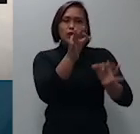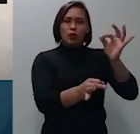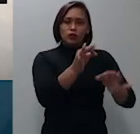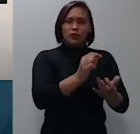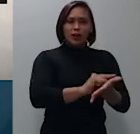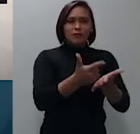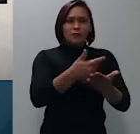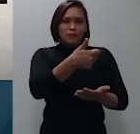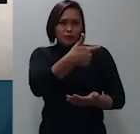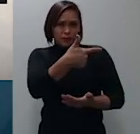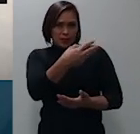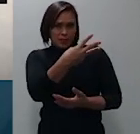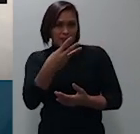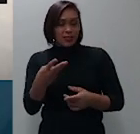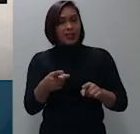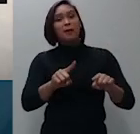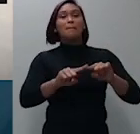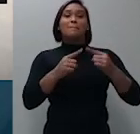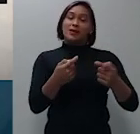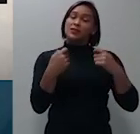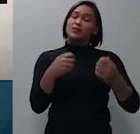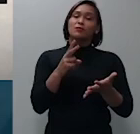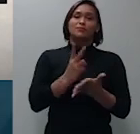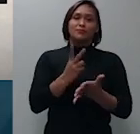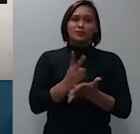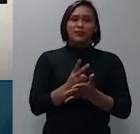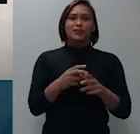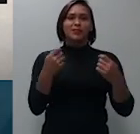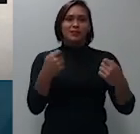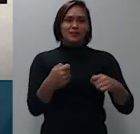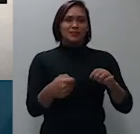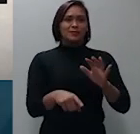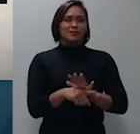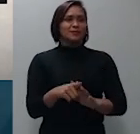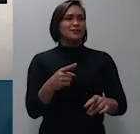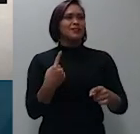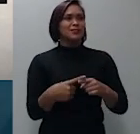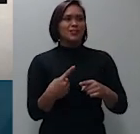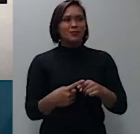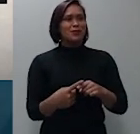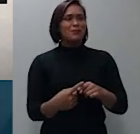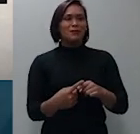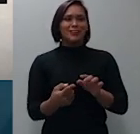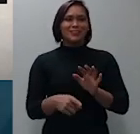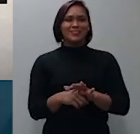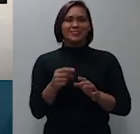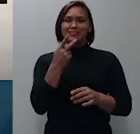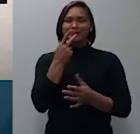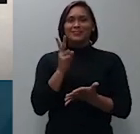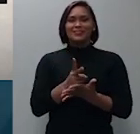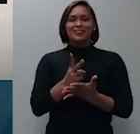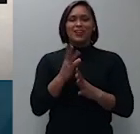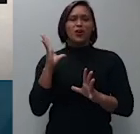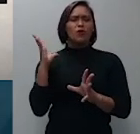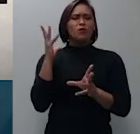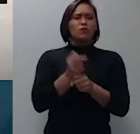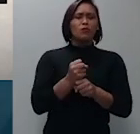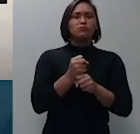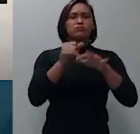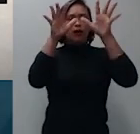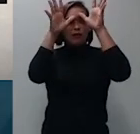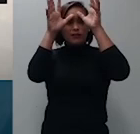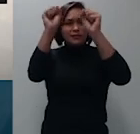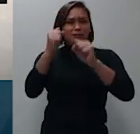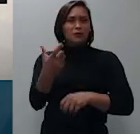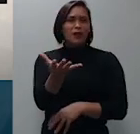Entretanto, continuo, é imprescindível mencionar que essa assertiva tem ainda a conclusão do tribunal no sentido de que os juros de mora